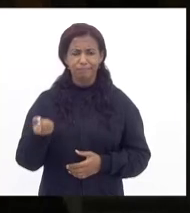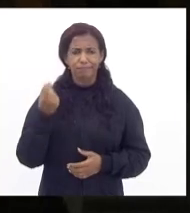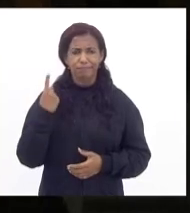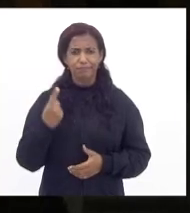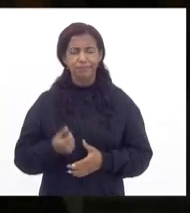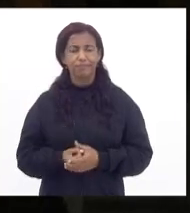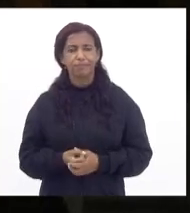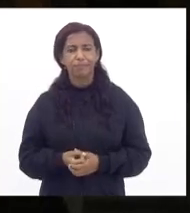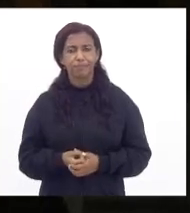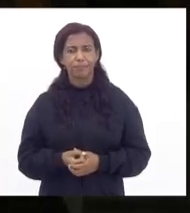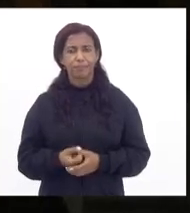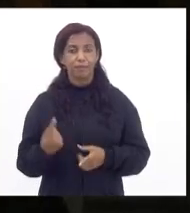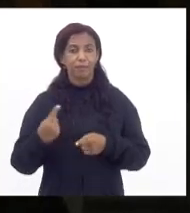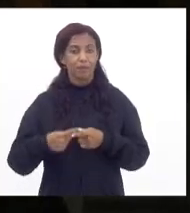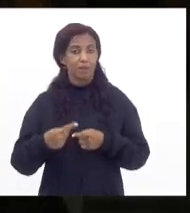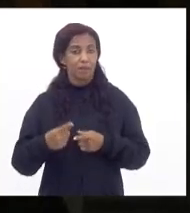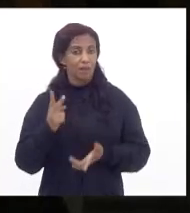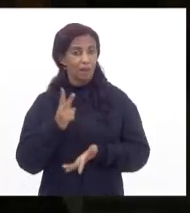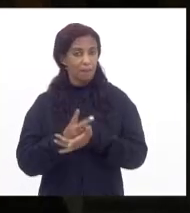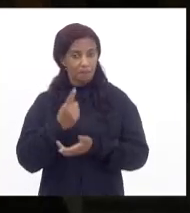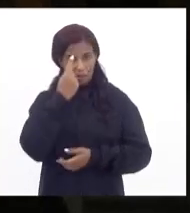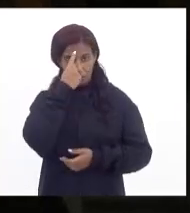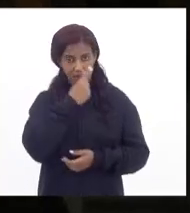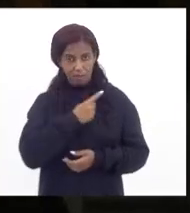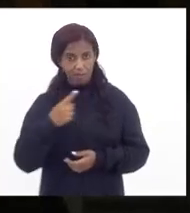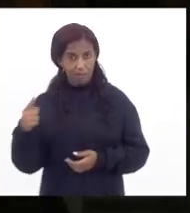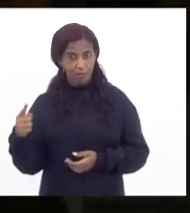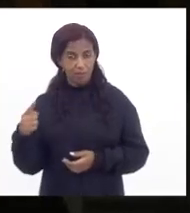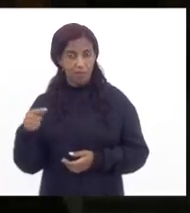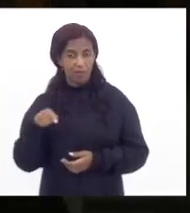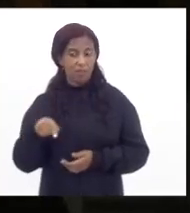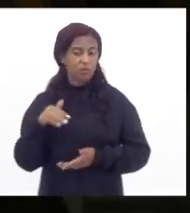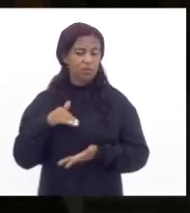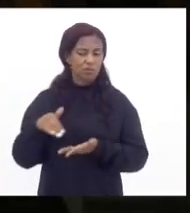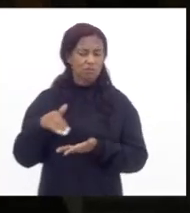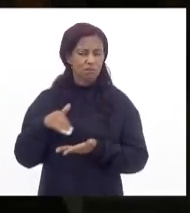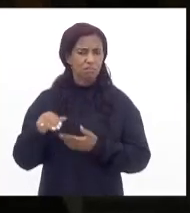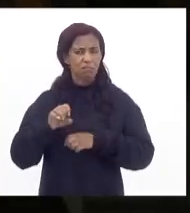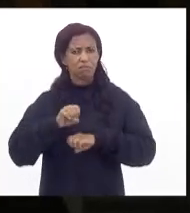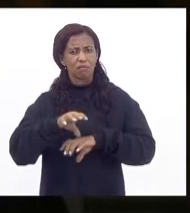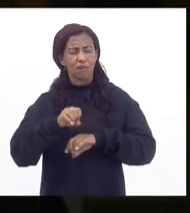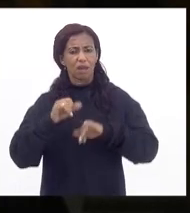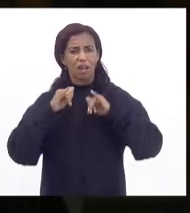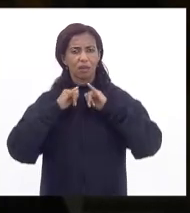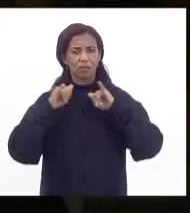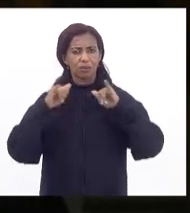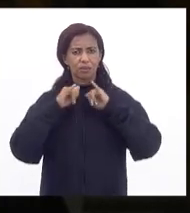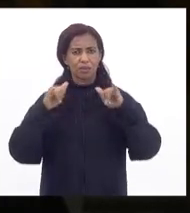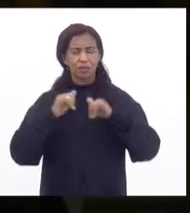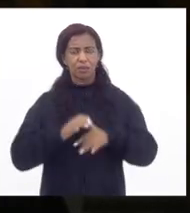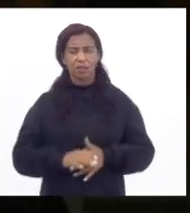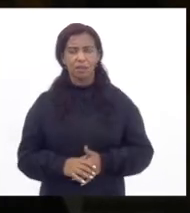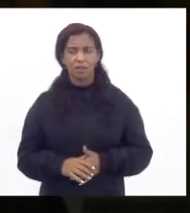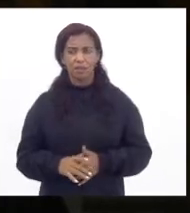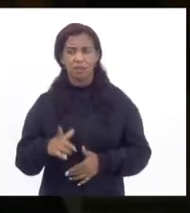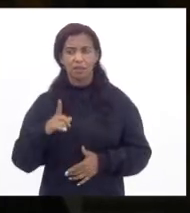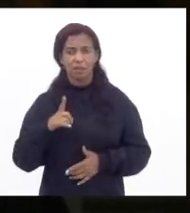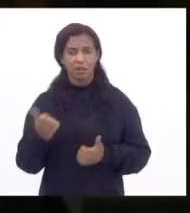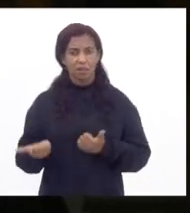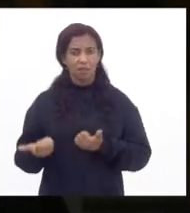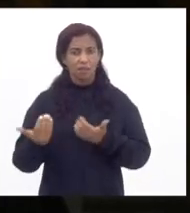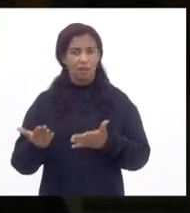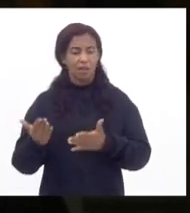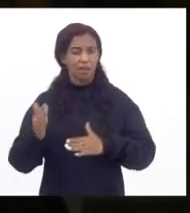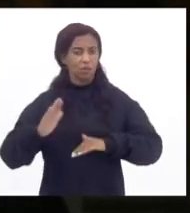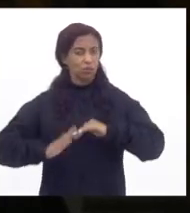porque na mesma semana em que o secretário de educação anuncia que vai conceder aos